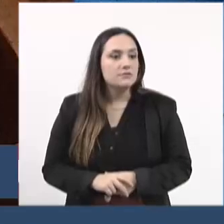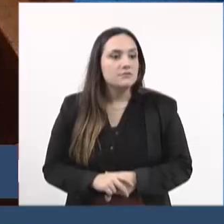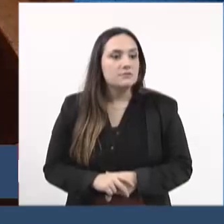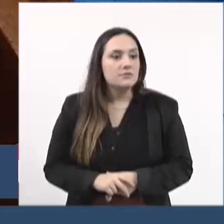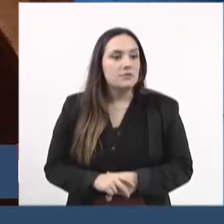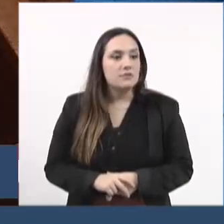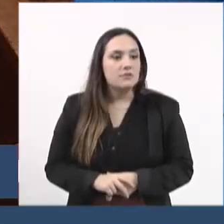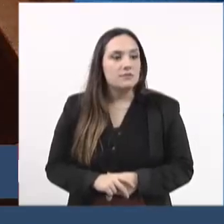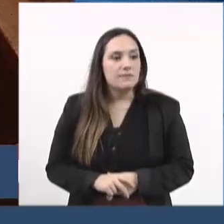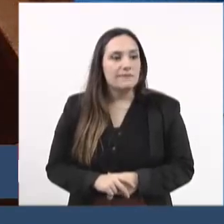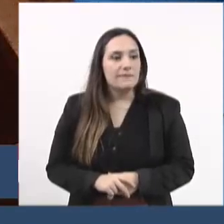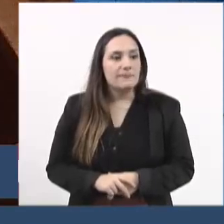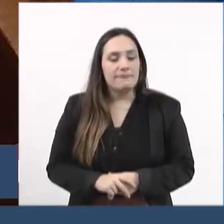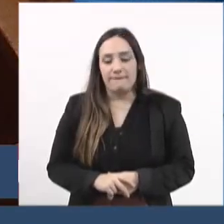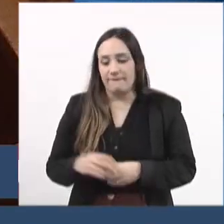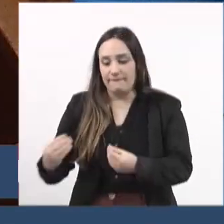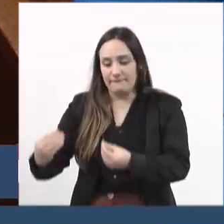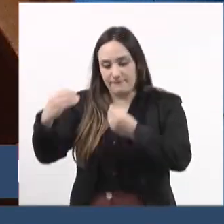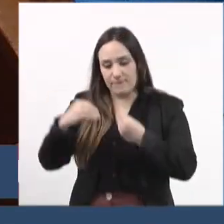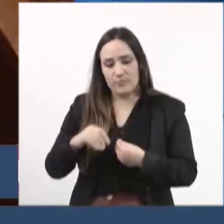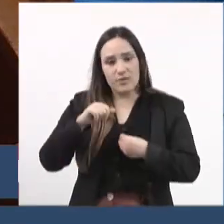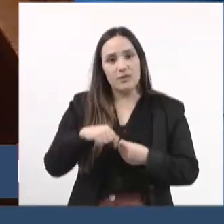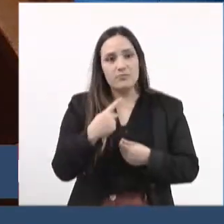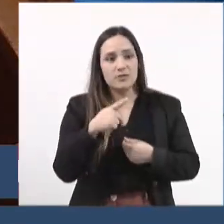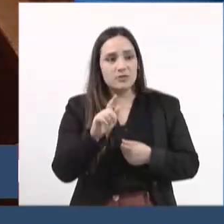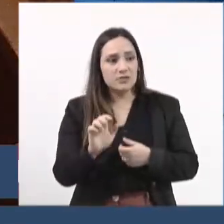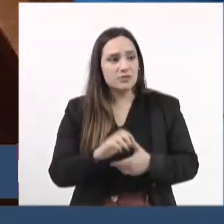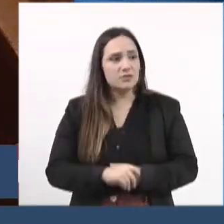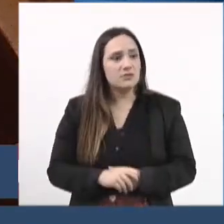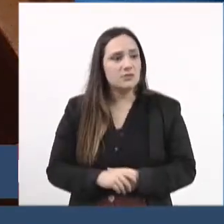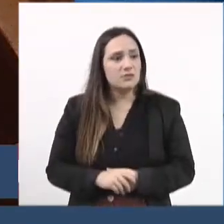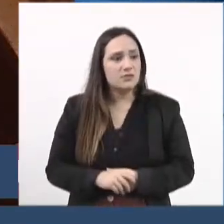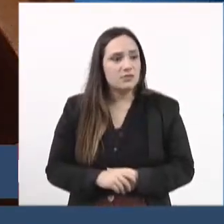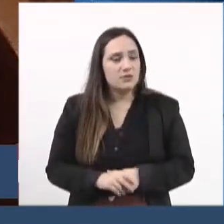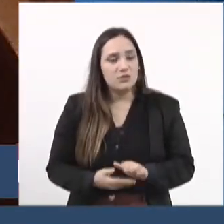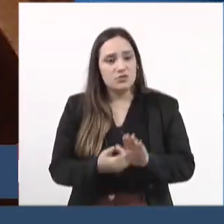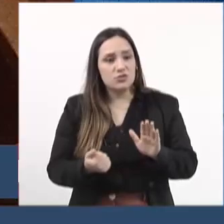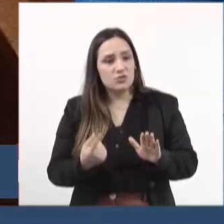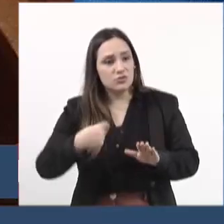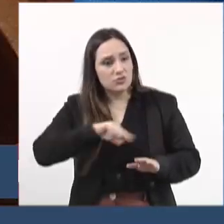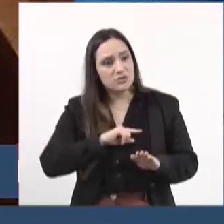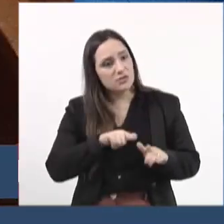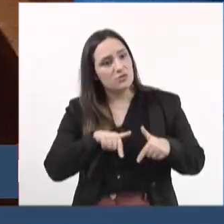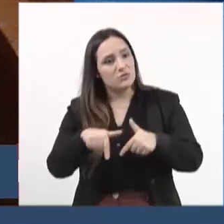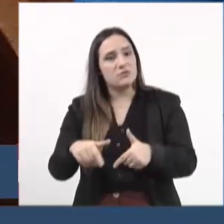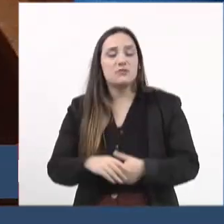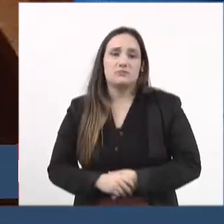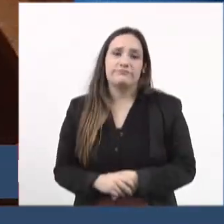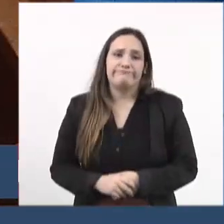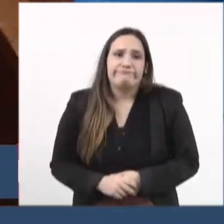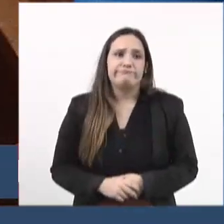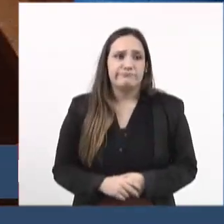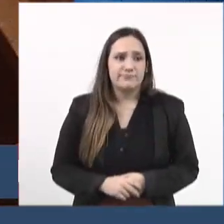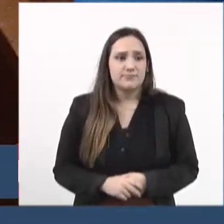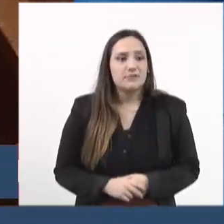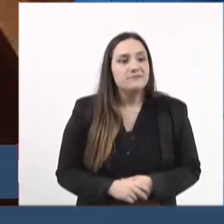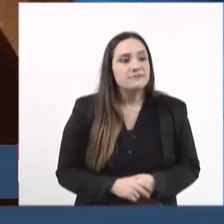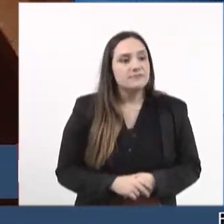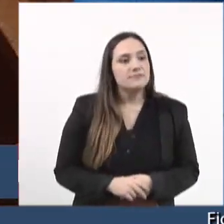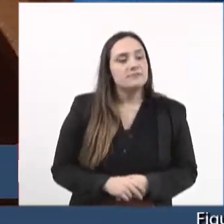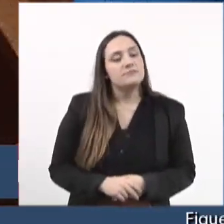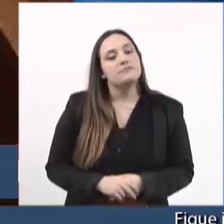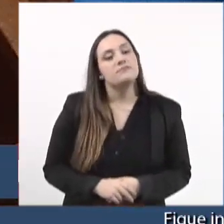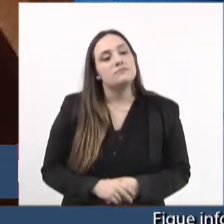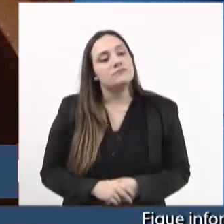enviado um projeto para cá, tirando o que era a nossa defesa. Então, gente precisa que seja